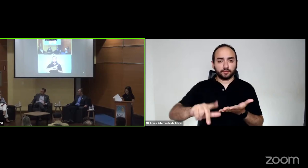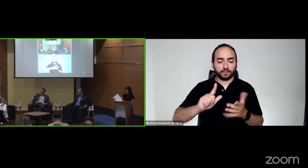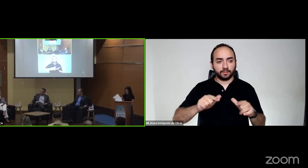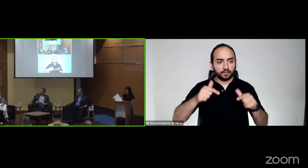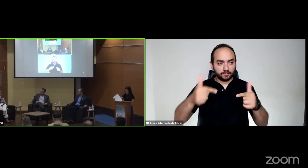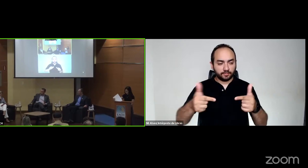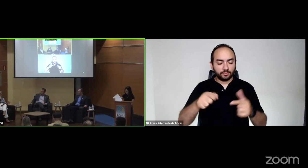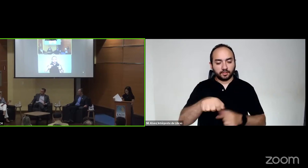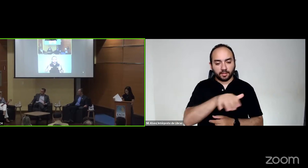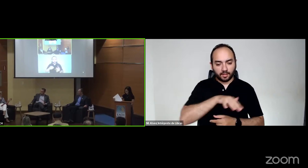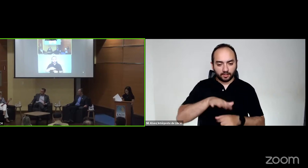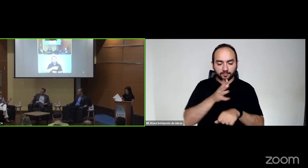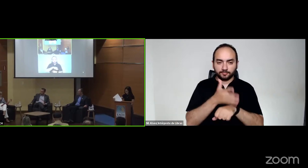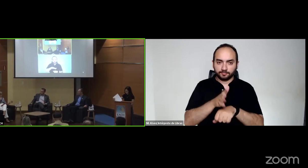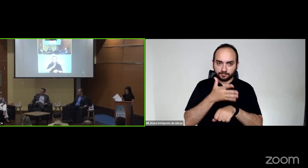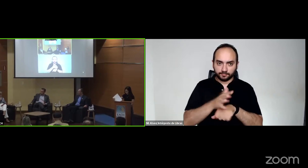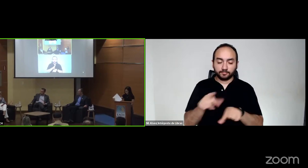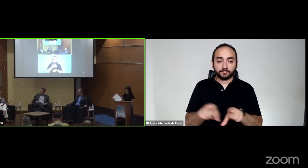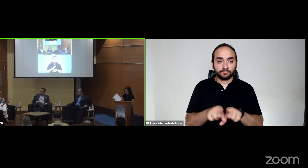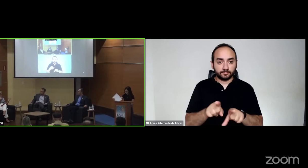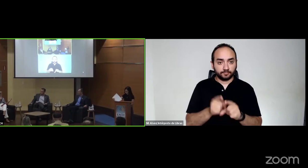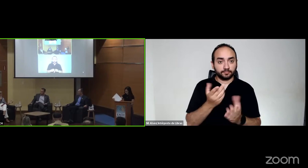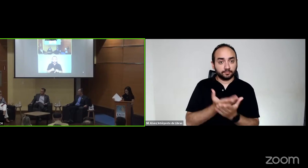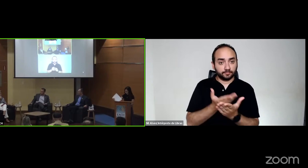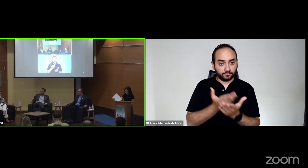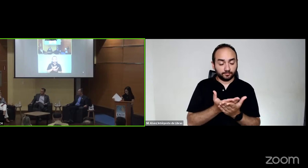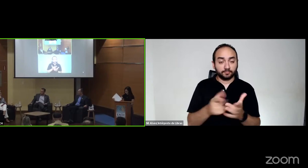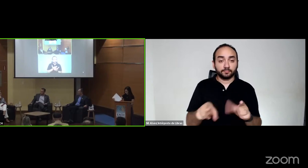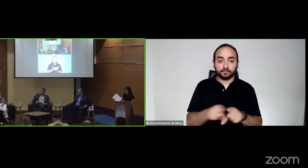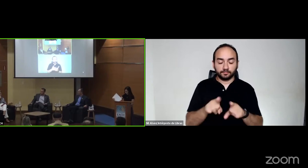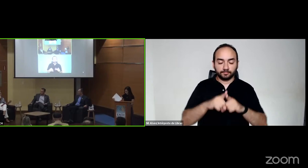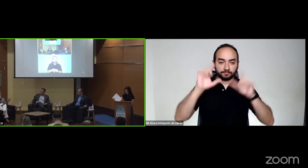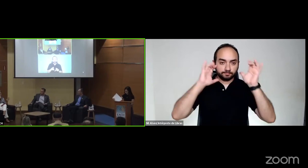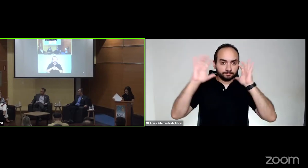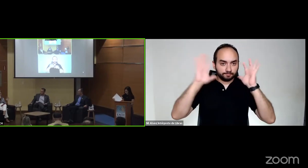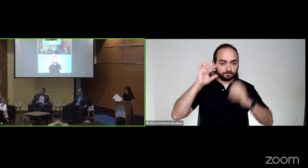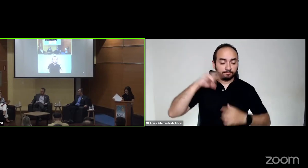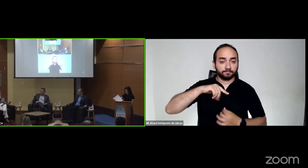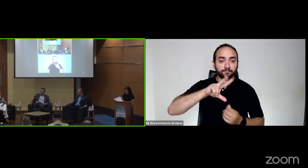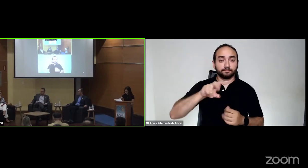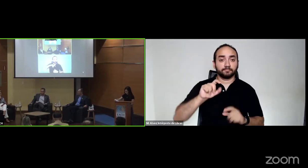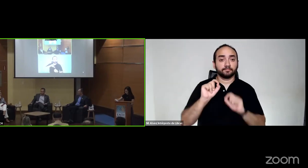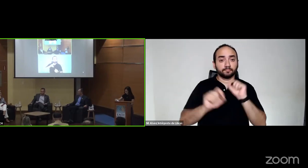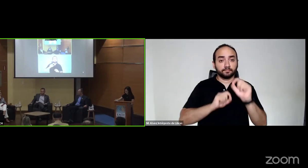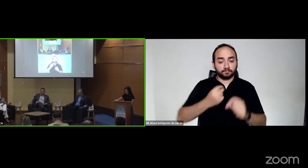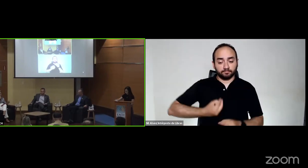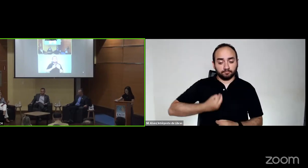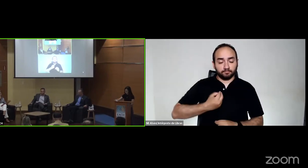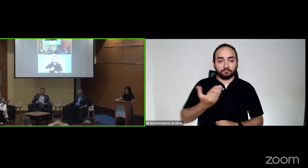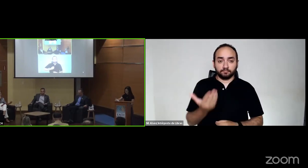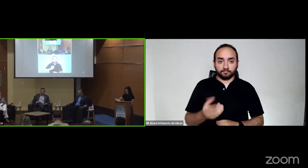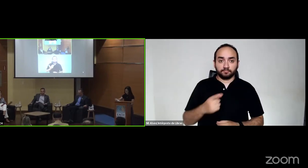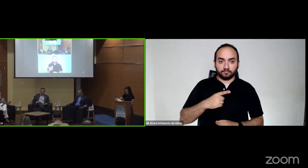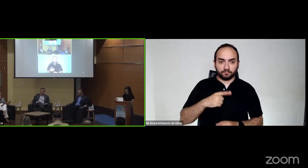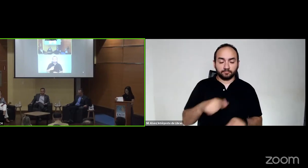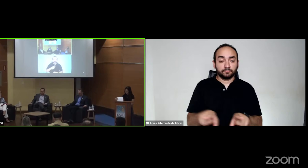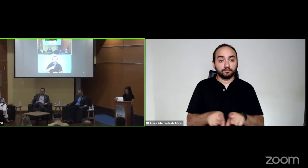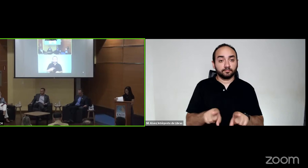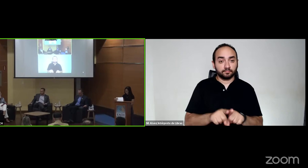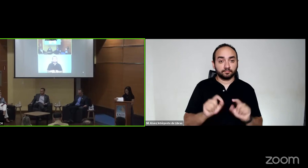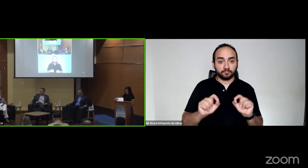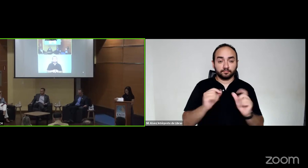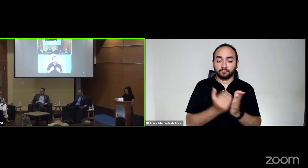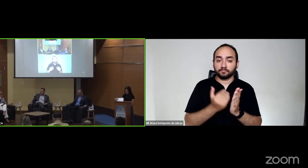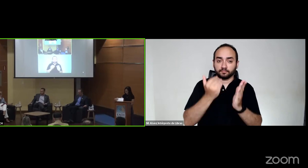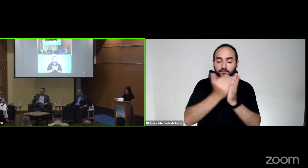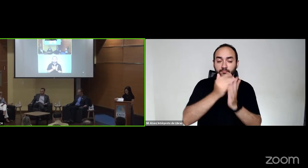campo da prática, dos estudos e das reflexões sobre o presente, mas também sobre